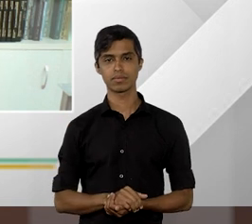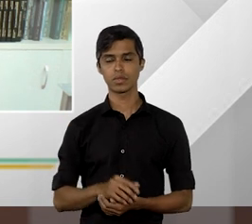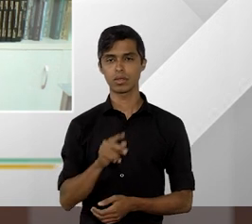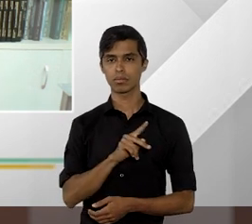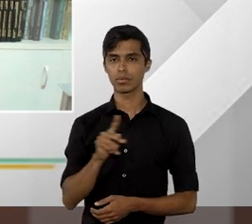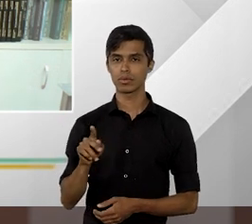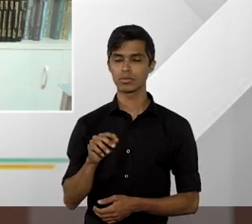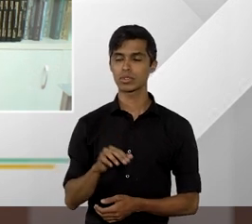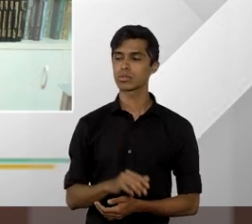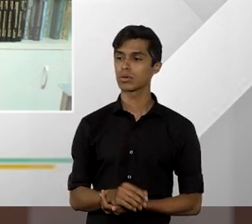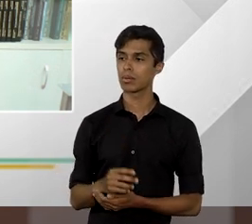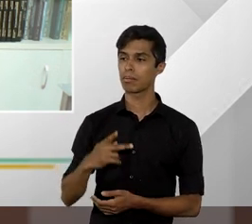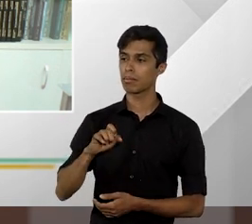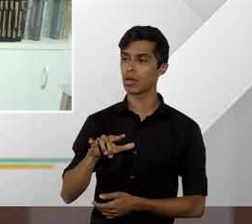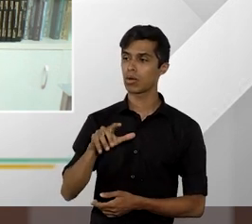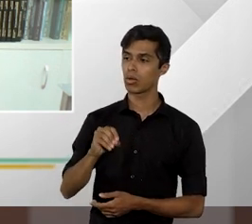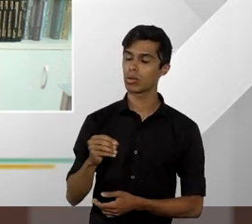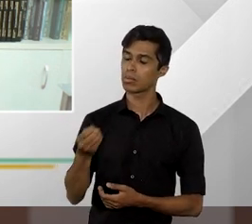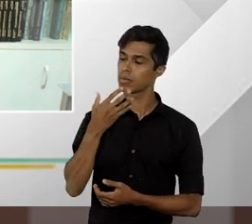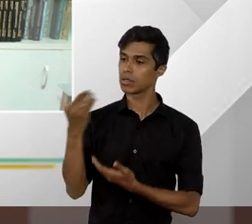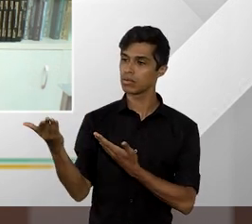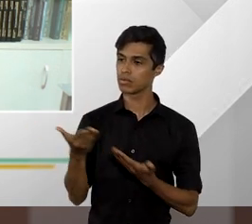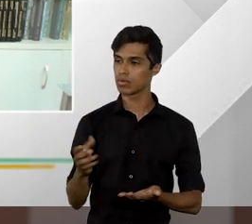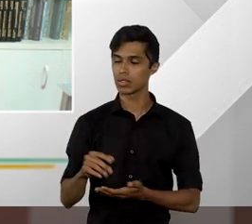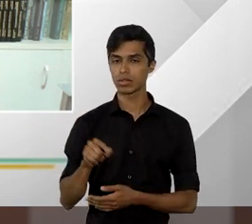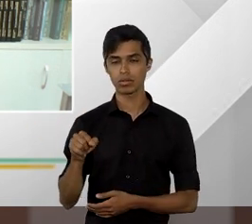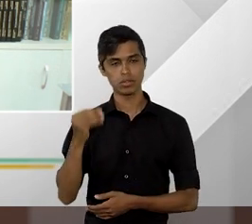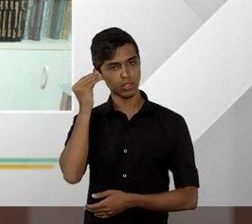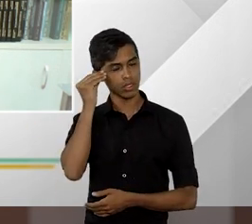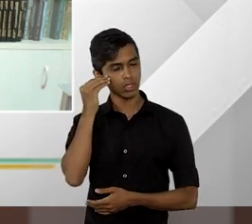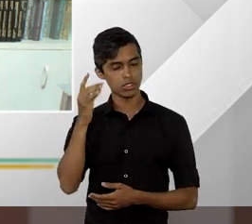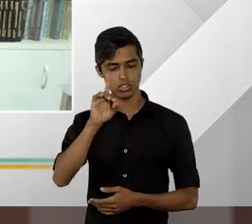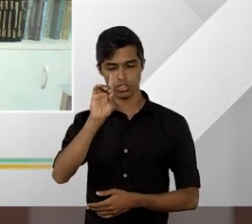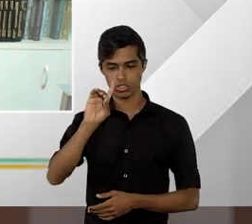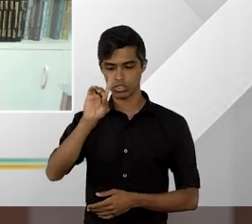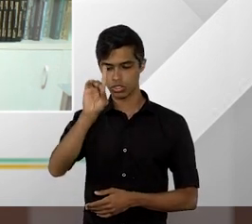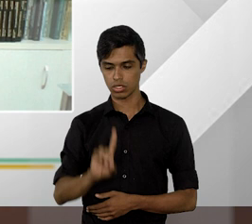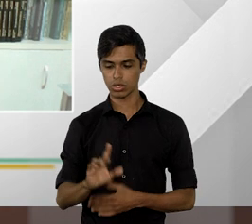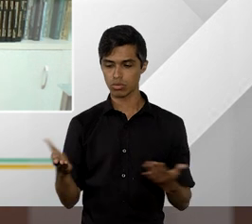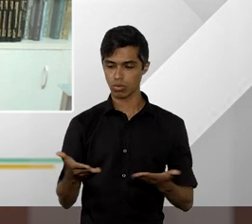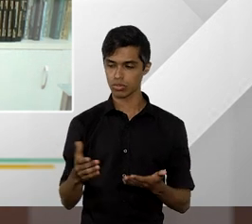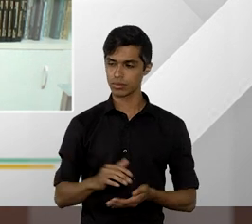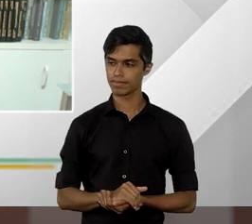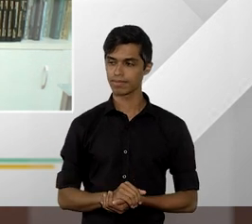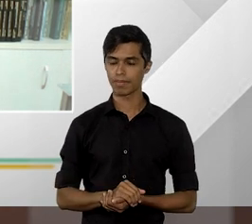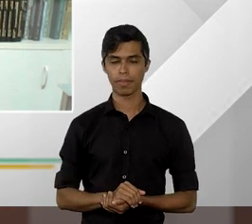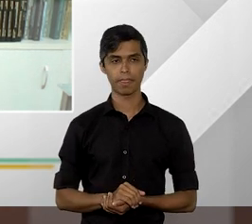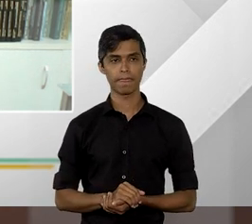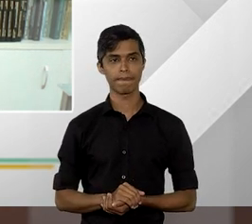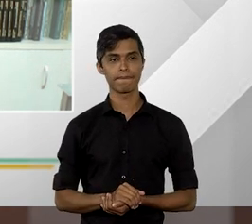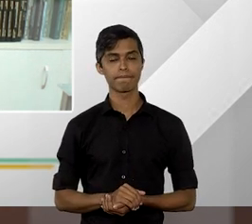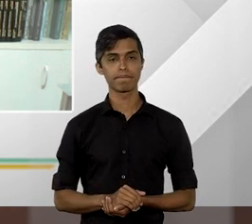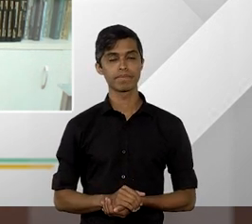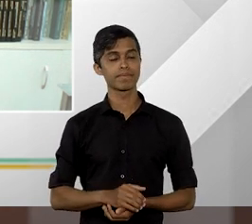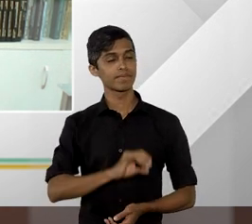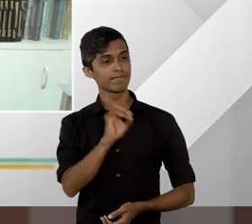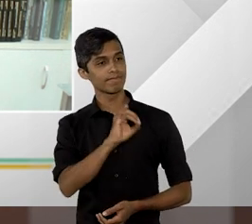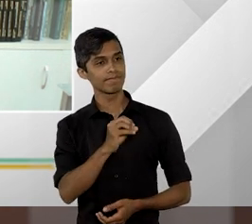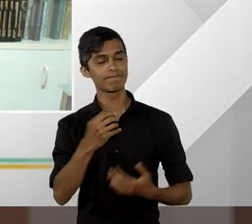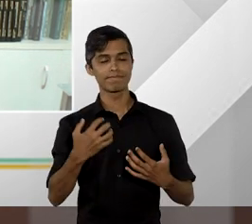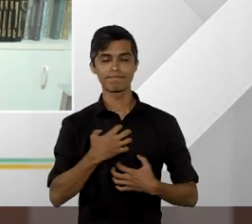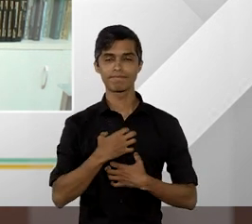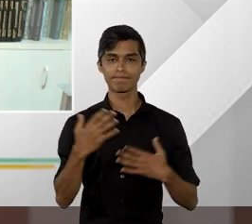Paulo Mendes, também seja muito bem-vindo aqui ao Entender Direito de hoje. Olá, para mim é uma grande alegria